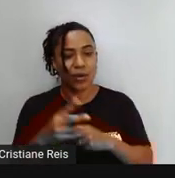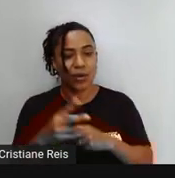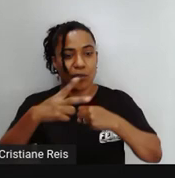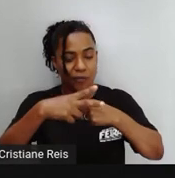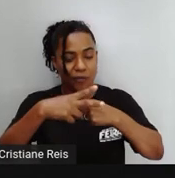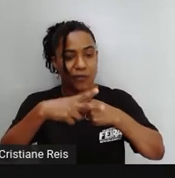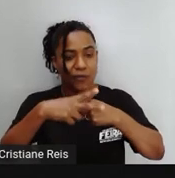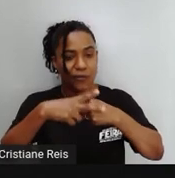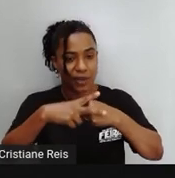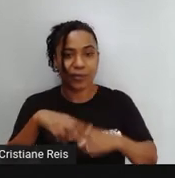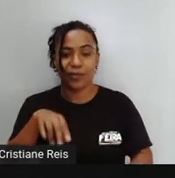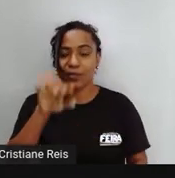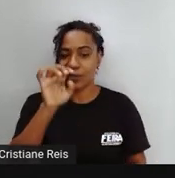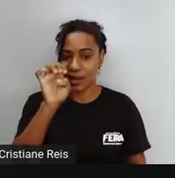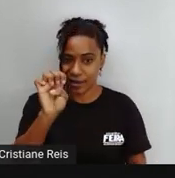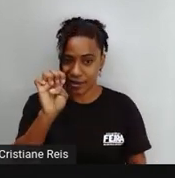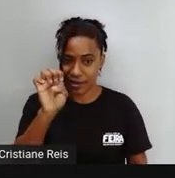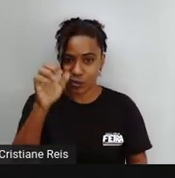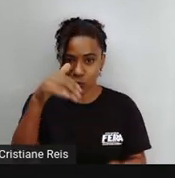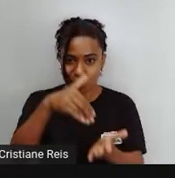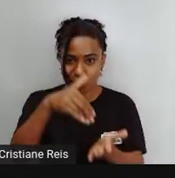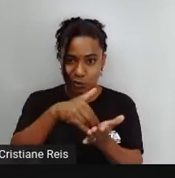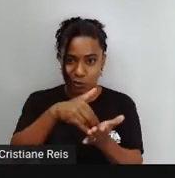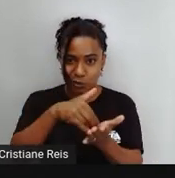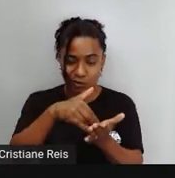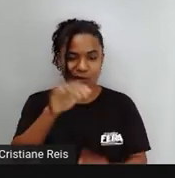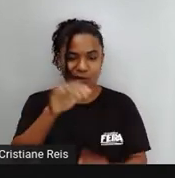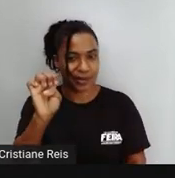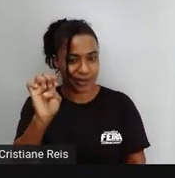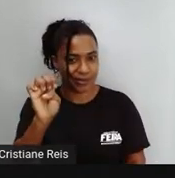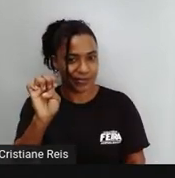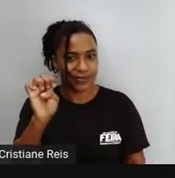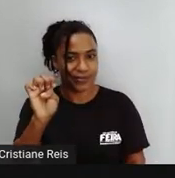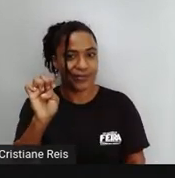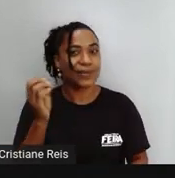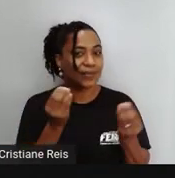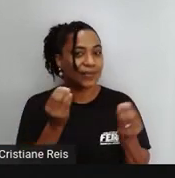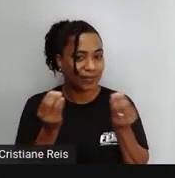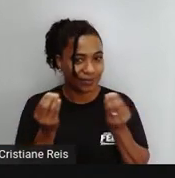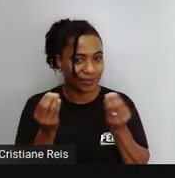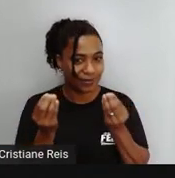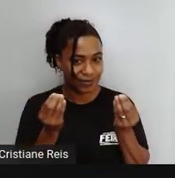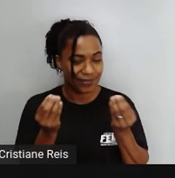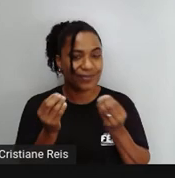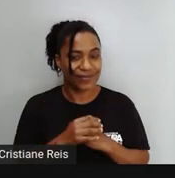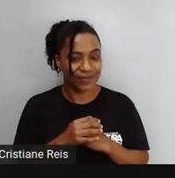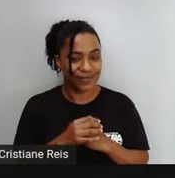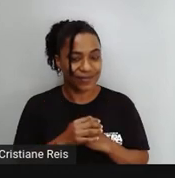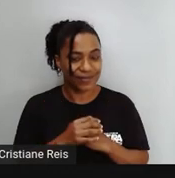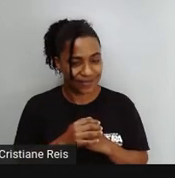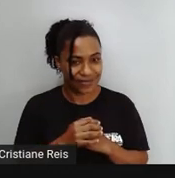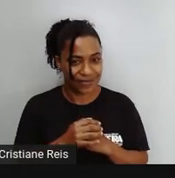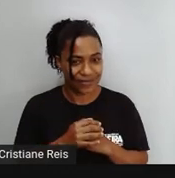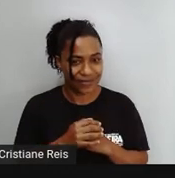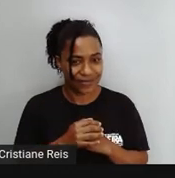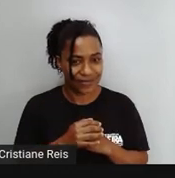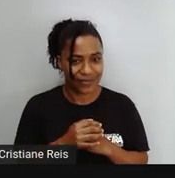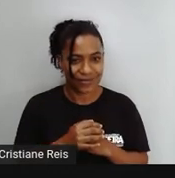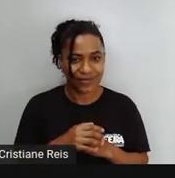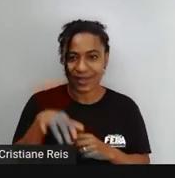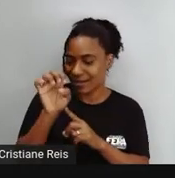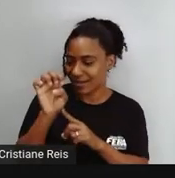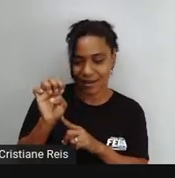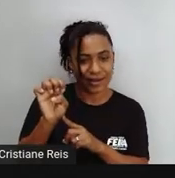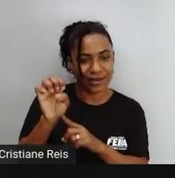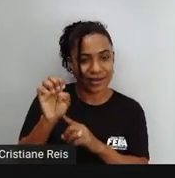letra E Vejam aqui Drive O verbo dirigir Então nós devemos Tirar a letra E